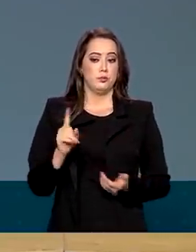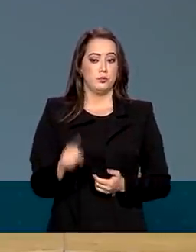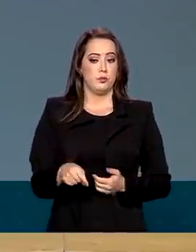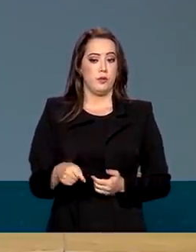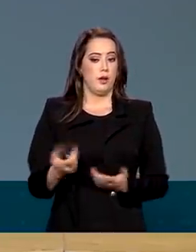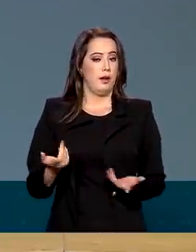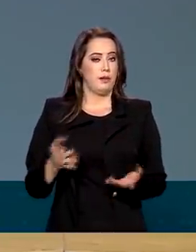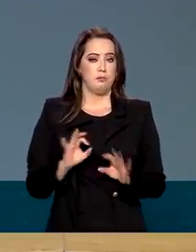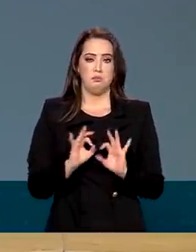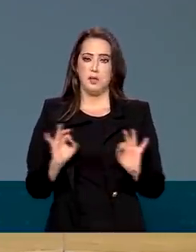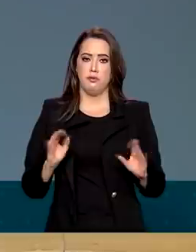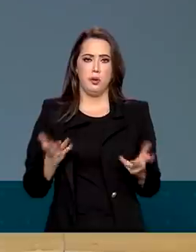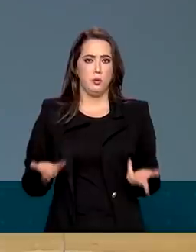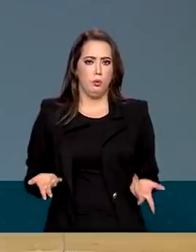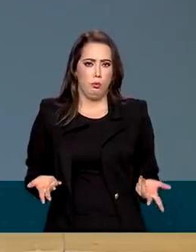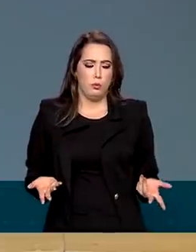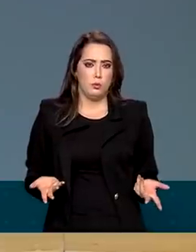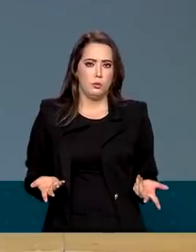completamente